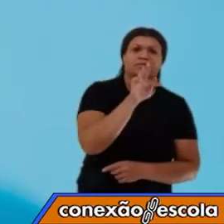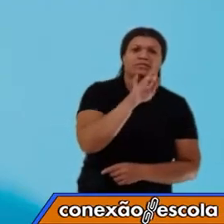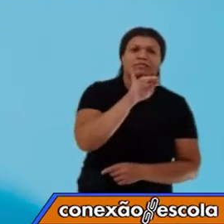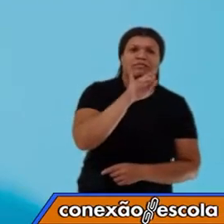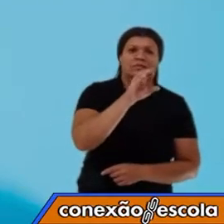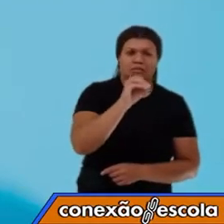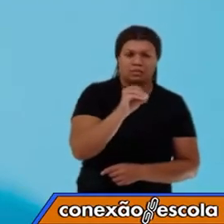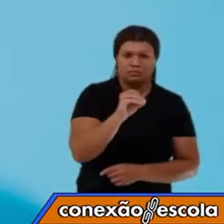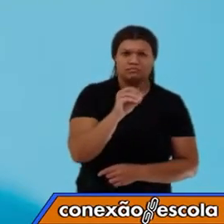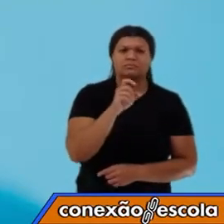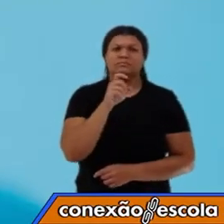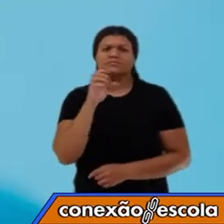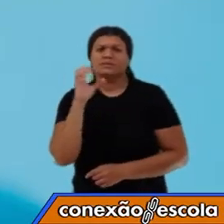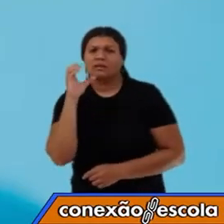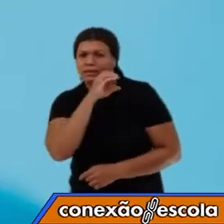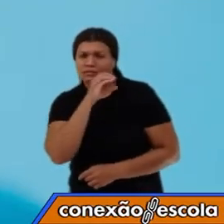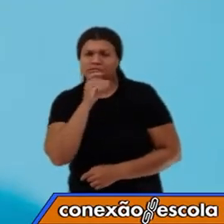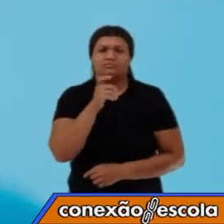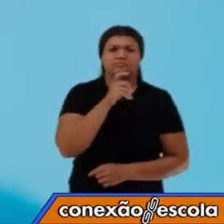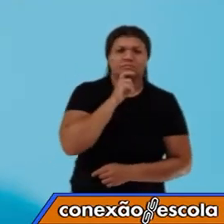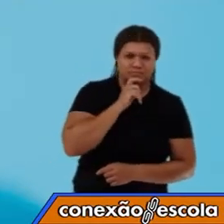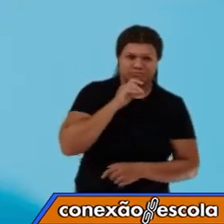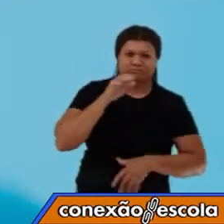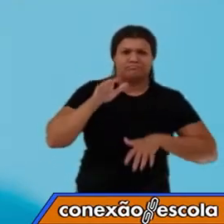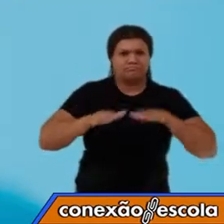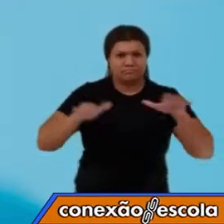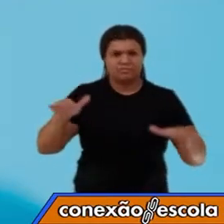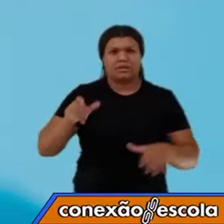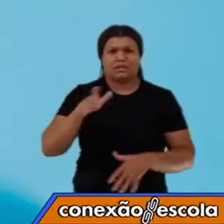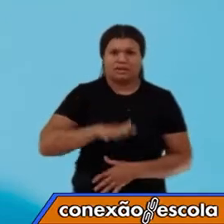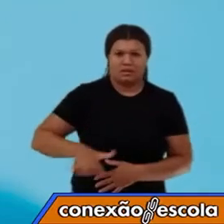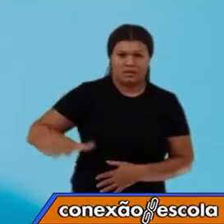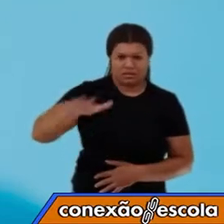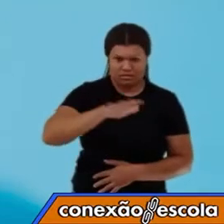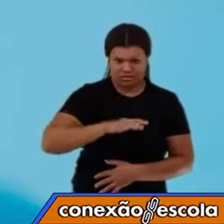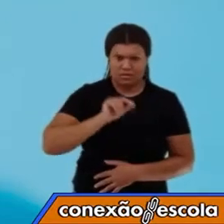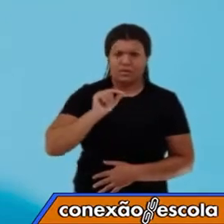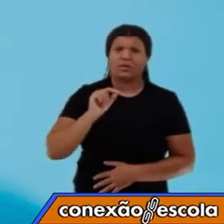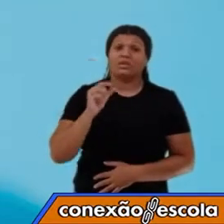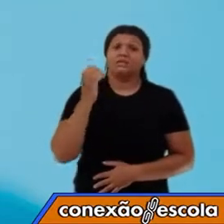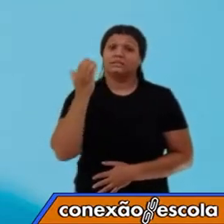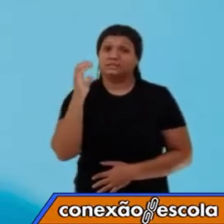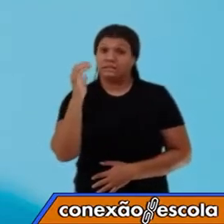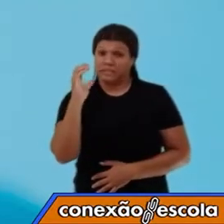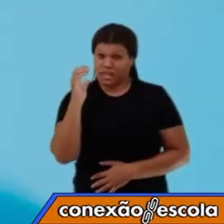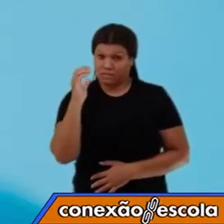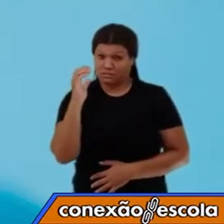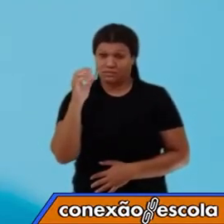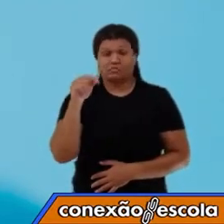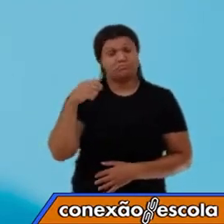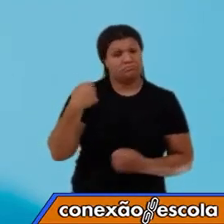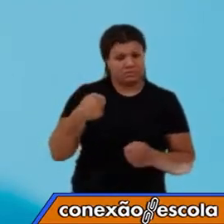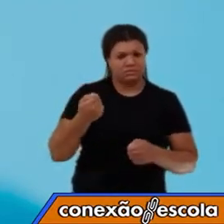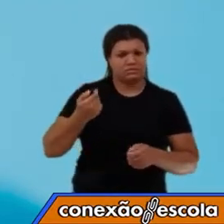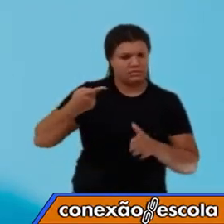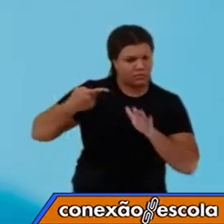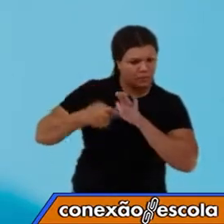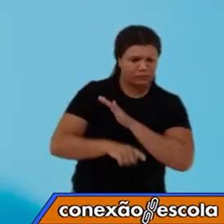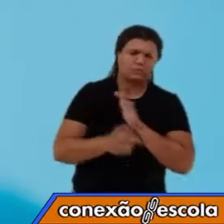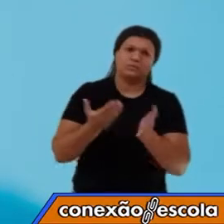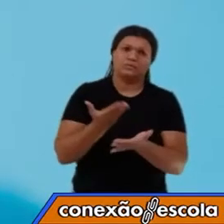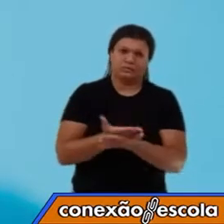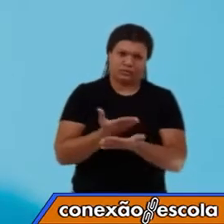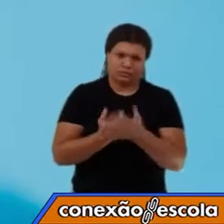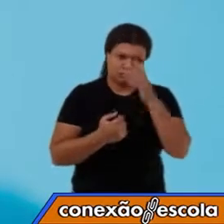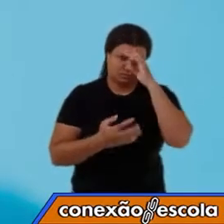no espaço do componente curricular Ciências da Natureza, precisamos avançar um pouco mais nessa compreensão. Então, nós